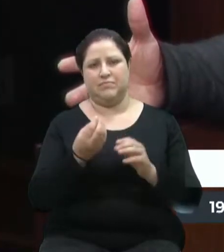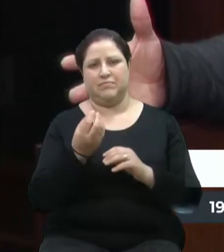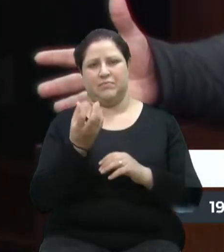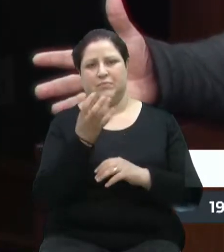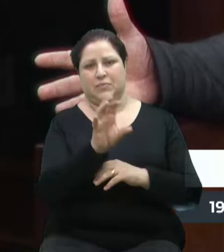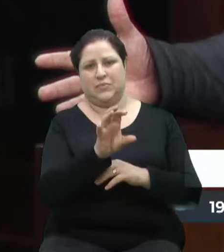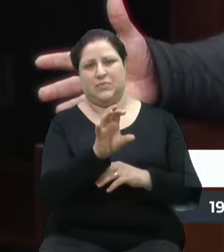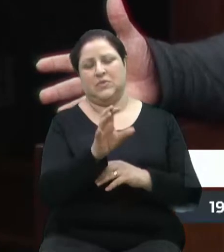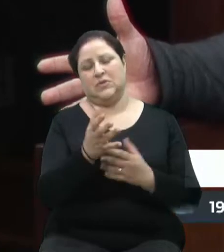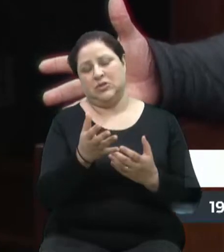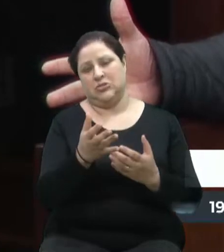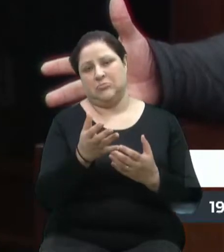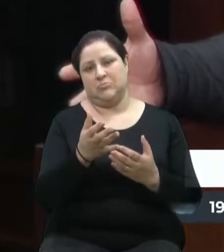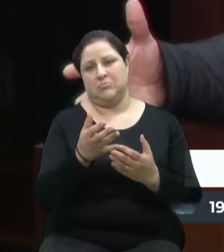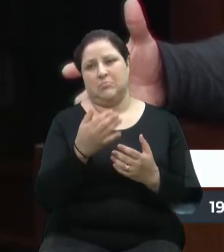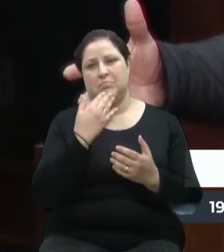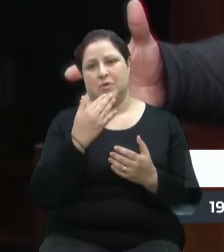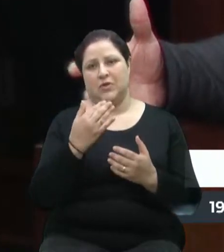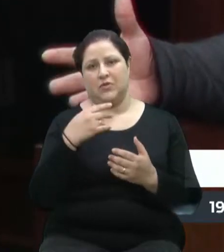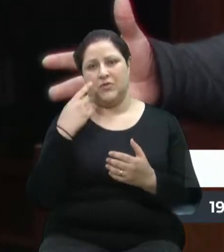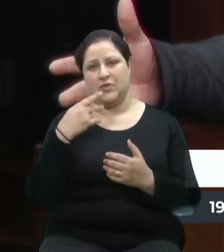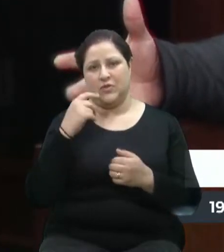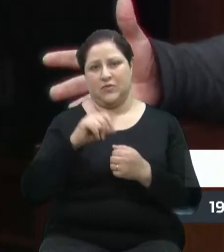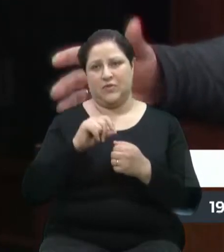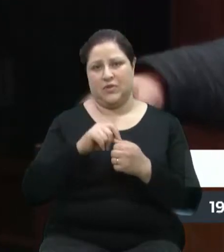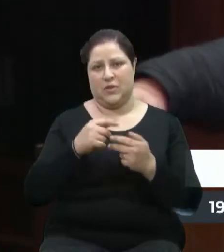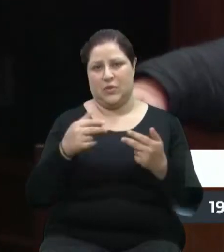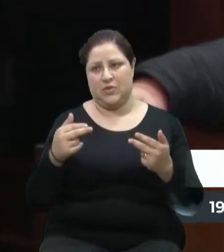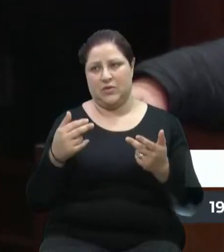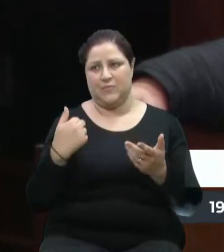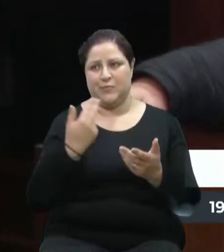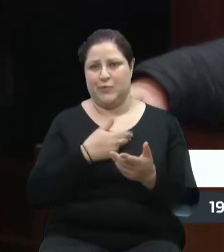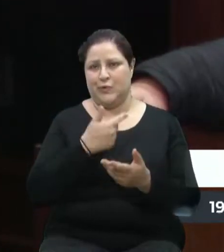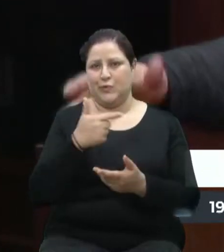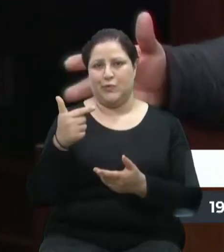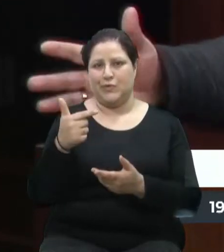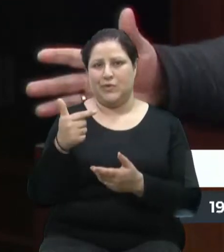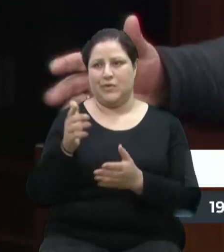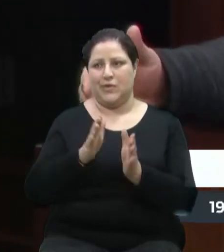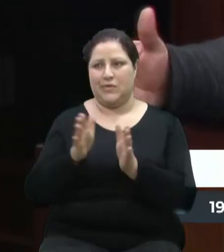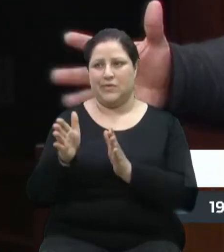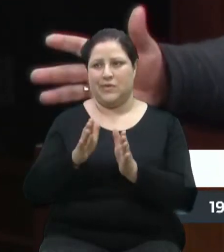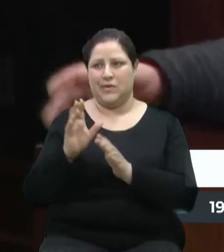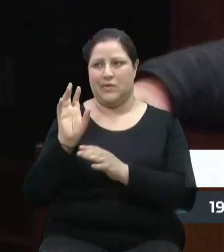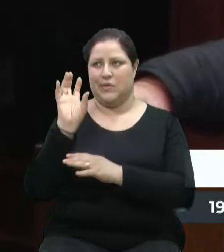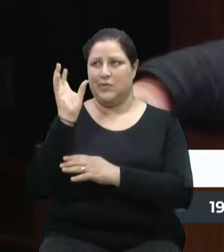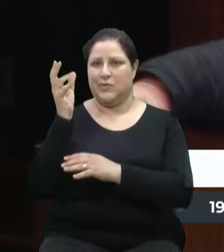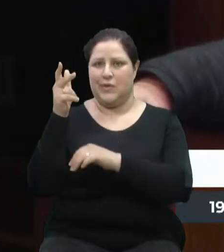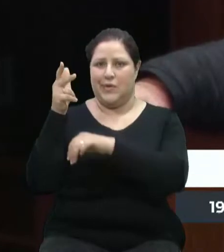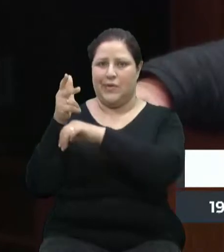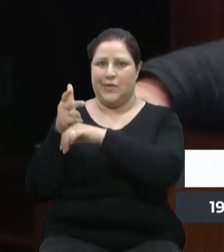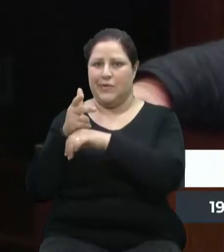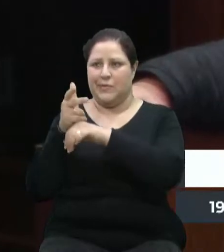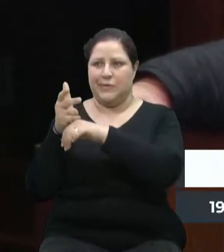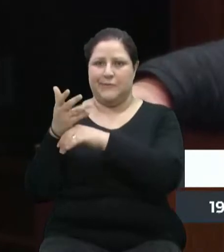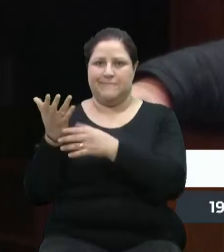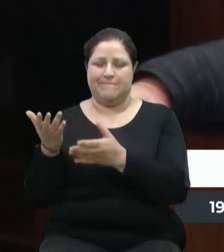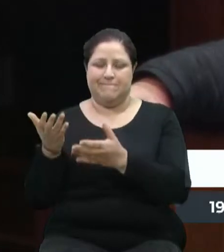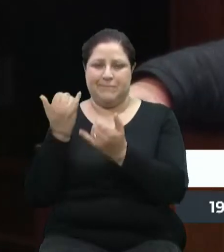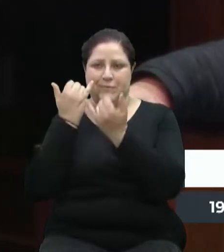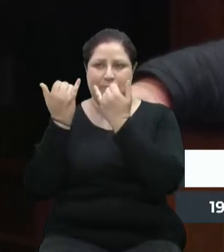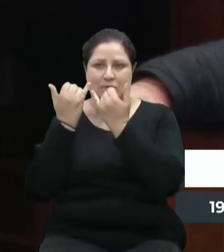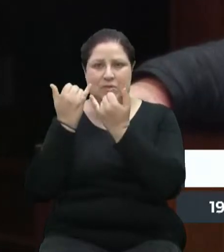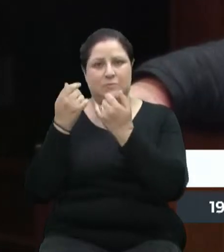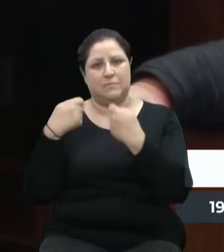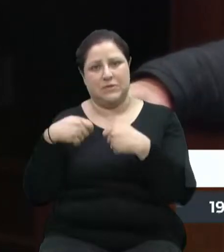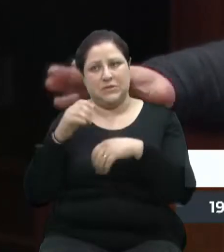gente, nós não temos acesso a câmaras, enfim. Acho que quanto mais câmaras tiver na cidade, para a gente pegar esse tipo de gente aí é melhor.